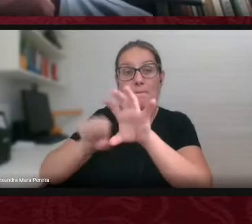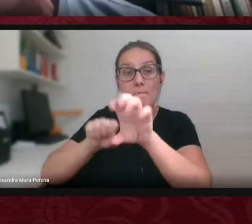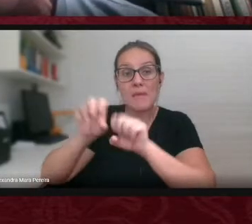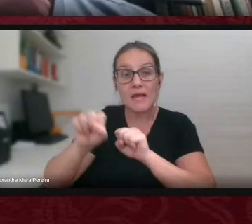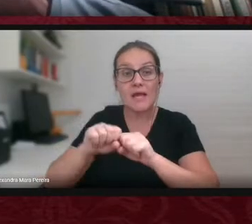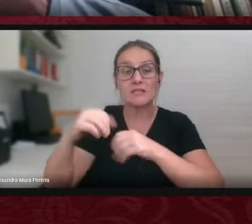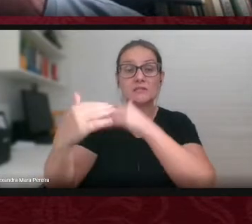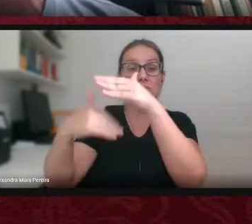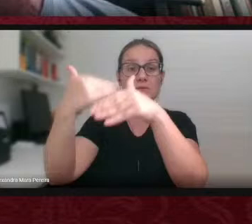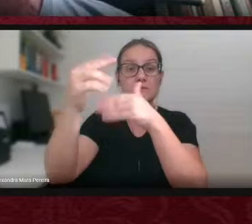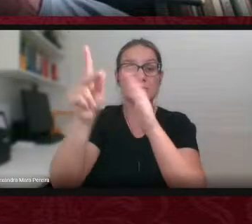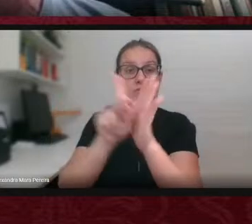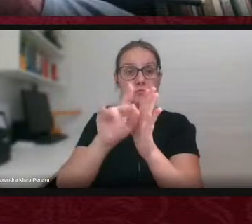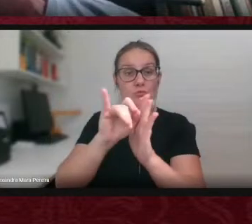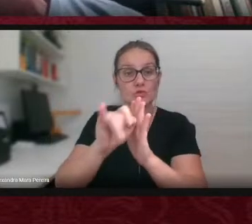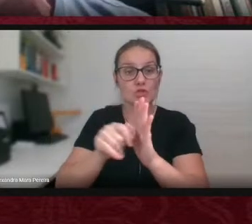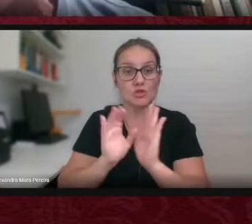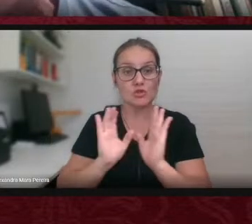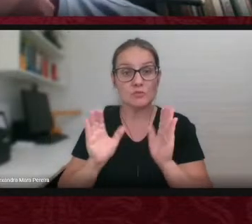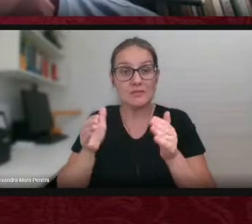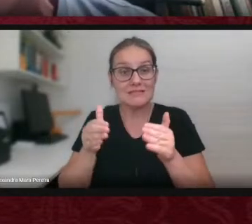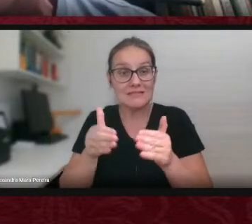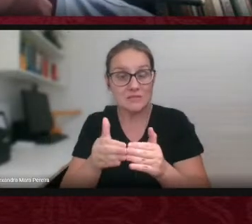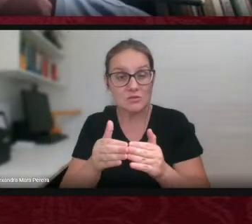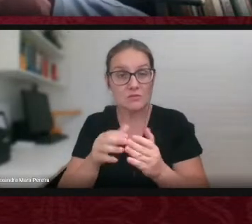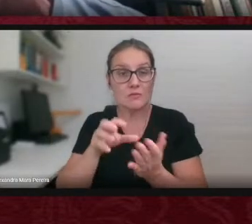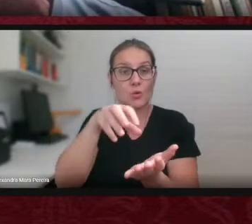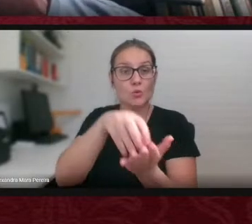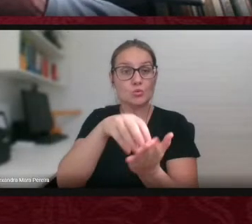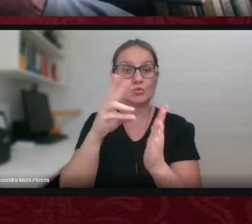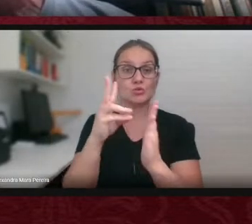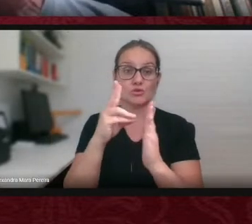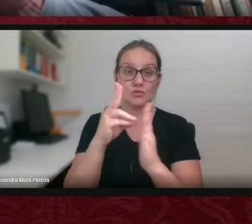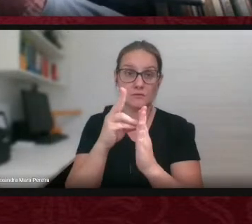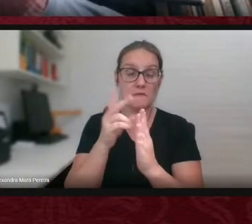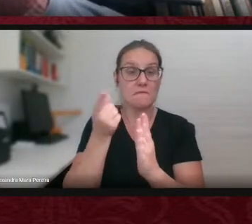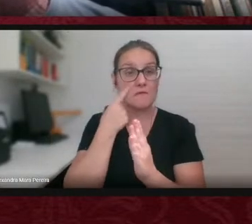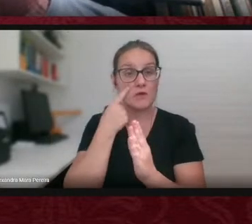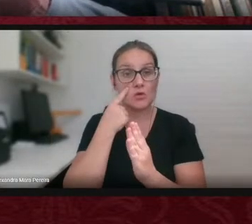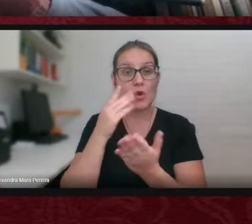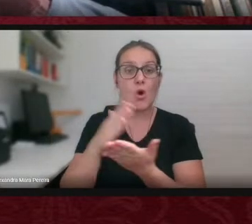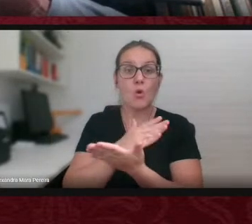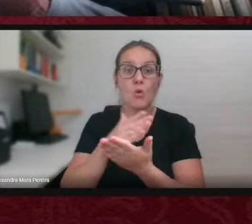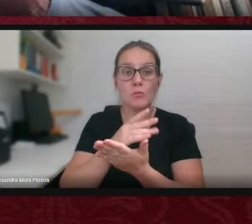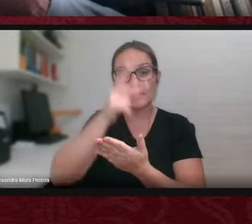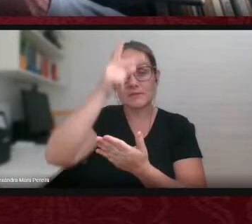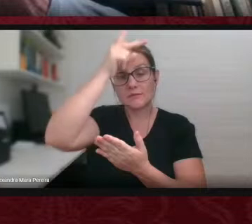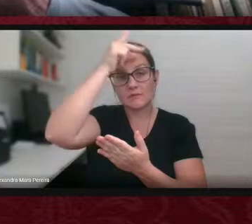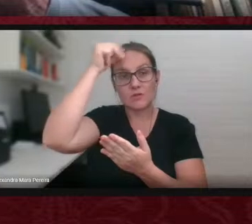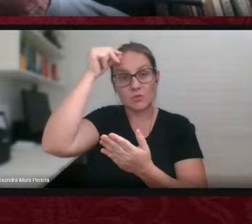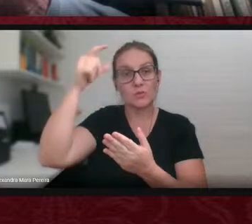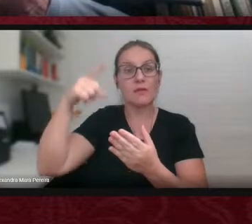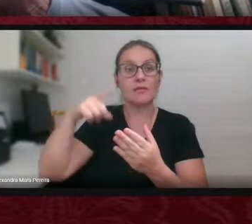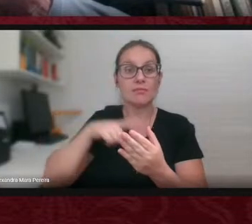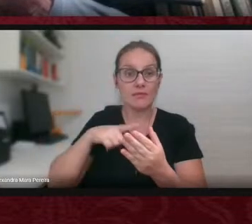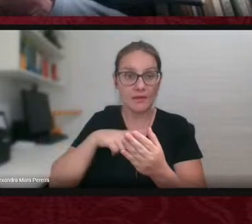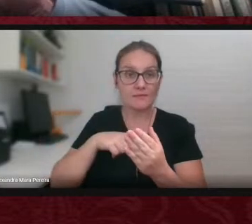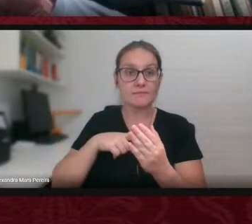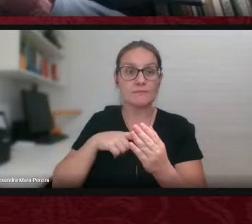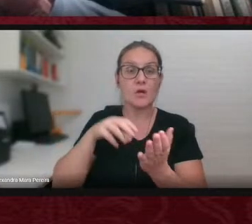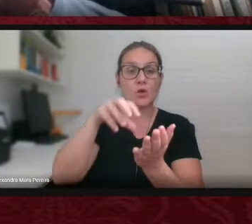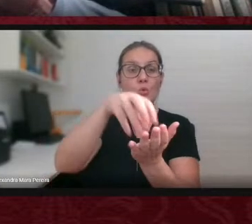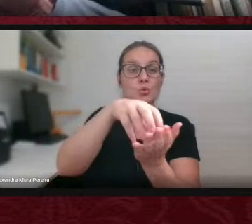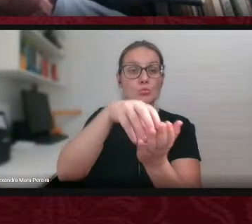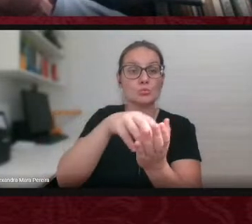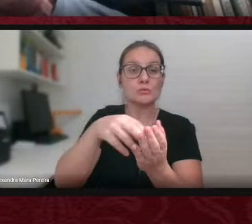projetos específicos, haja vista que muitas prefeituras aqui ao redor têm comunidades indígenas envolvidas. Então, agradeço